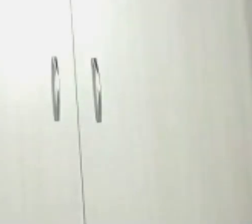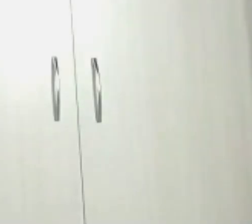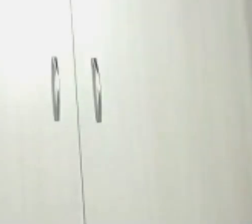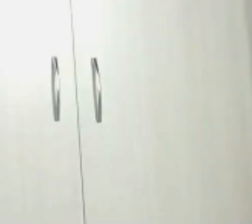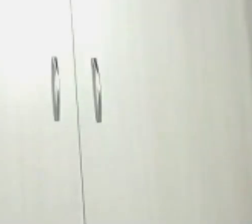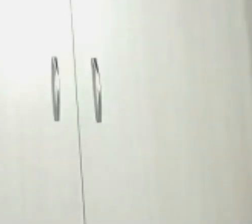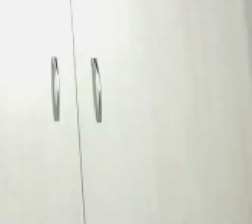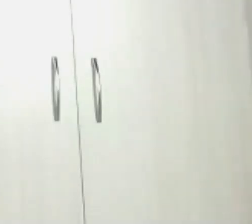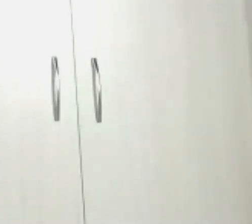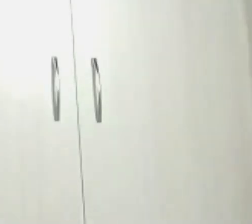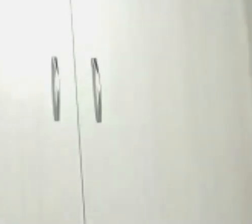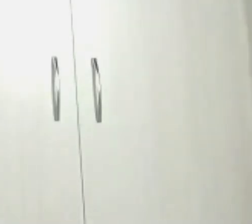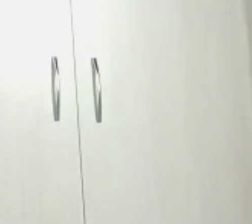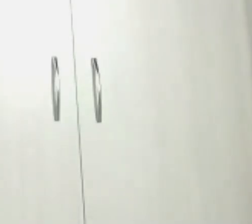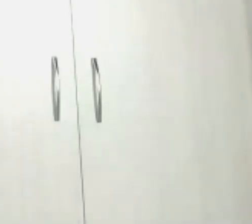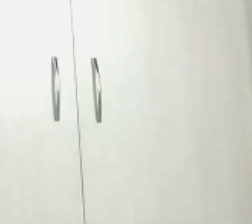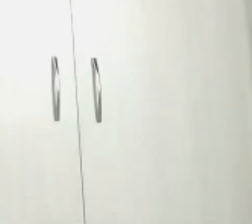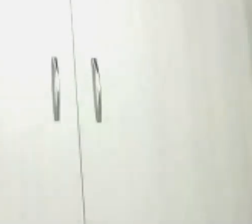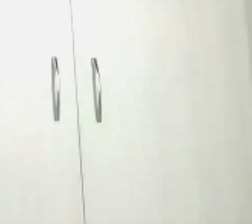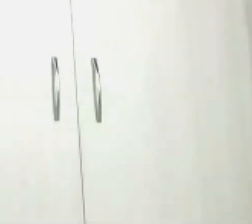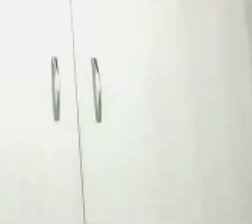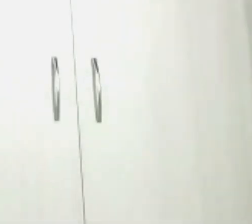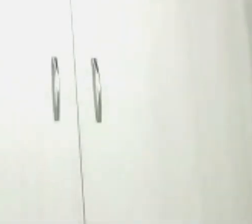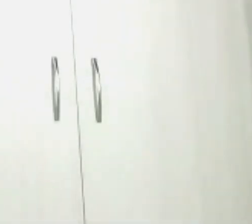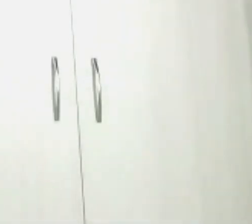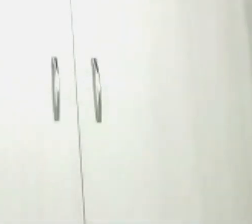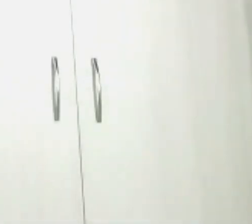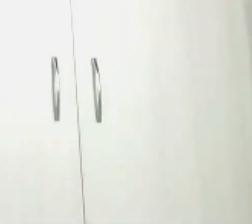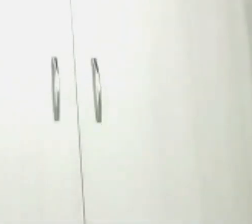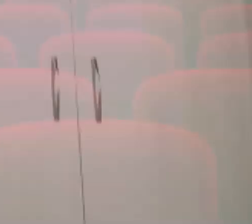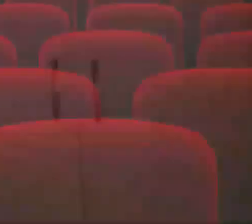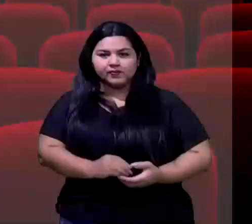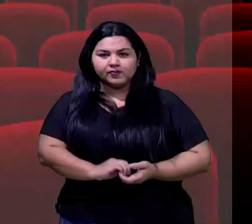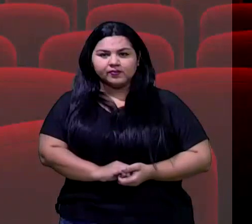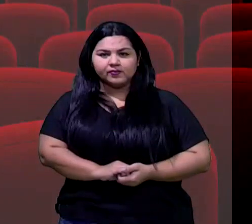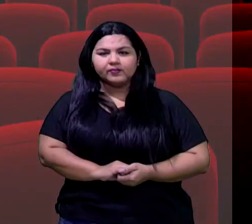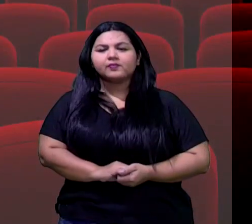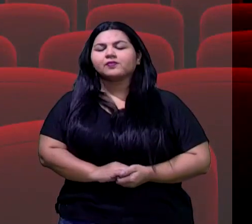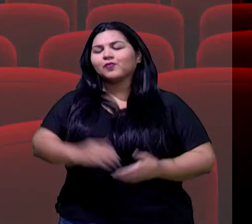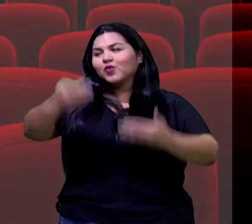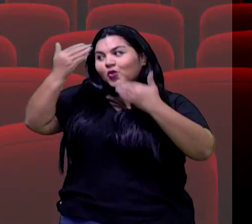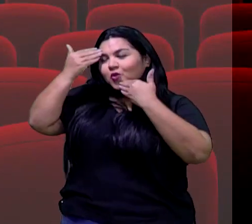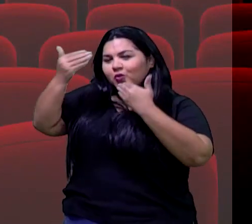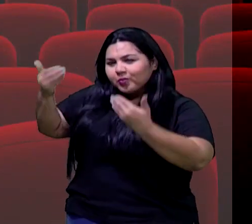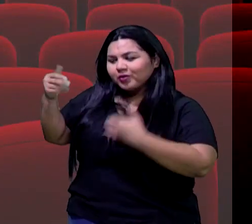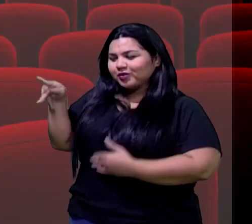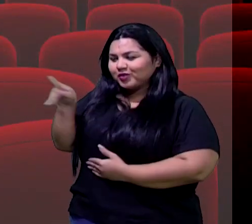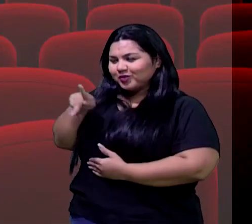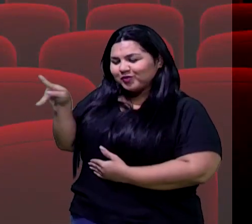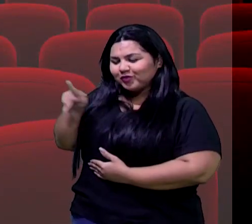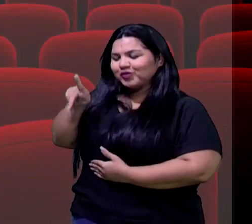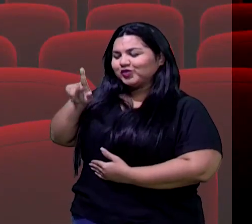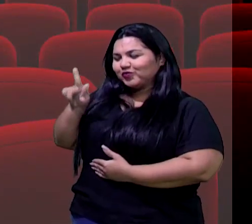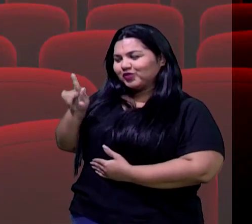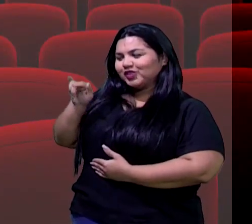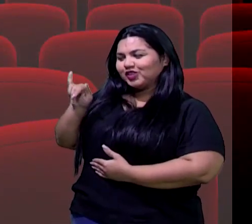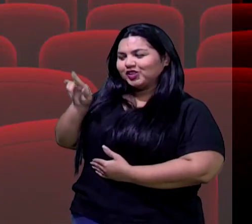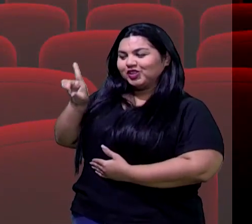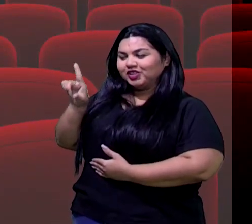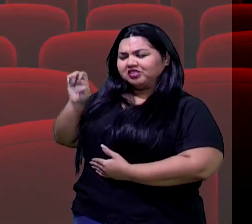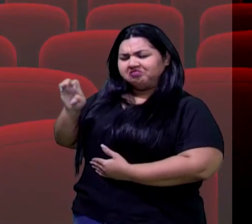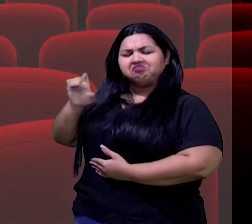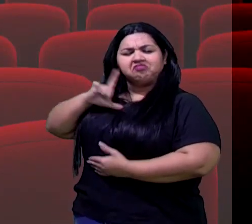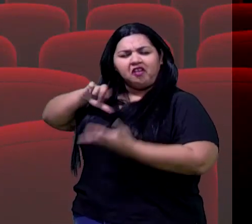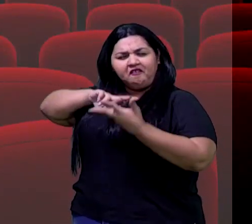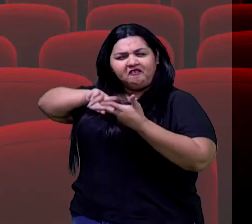disciplina, verificar o que você achou interessante, tá bom? Obrigada! Muito obrigada, professora! Gente, olha só, diversas